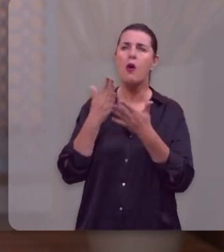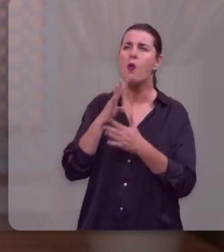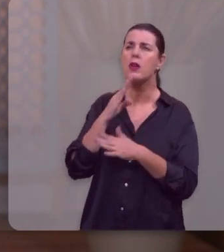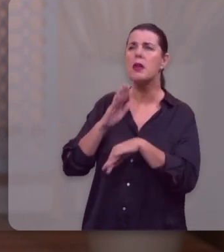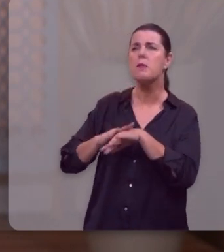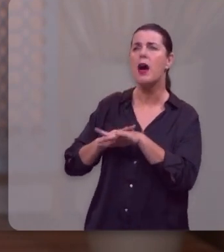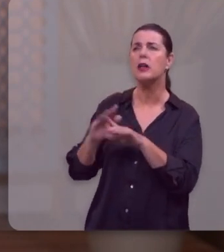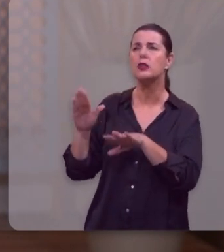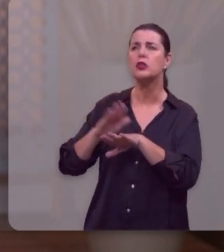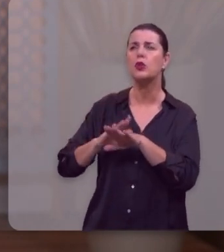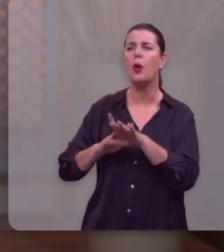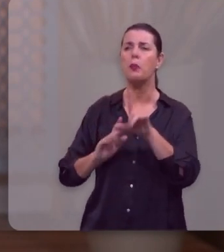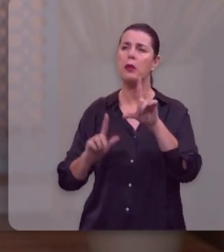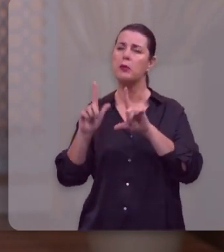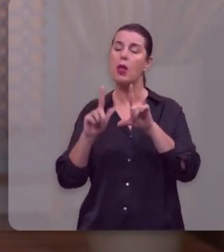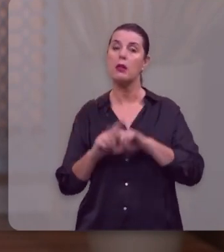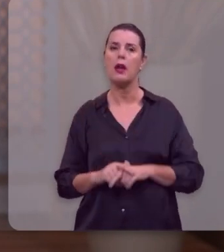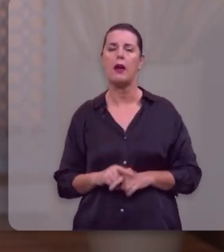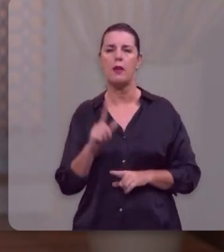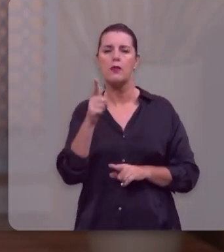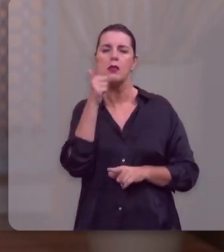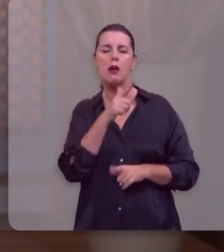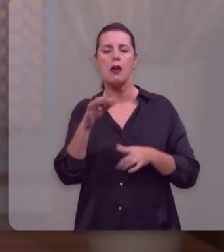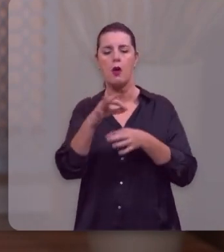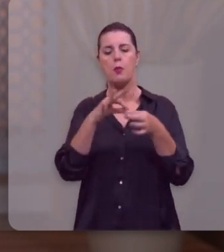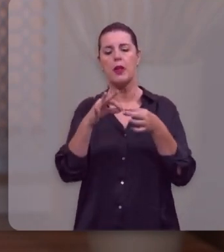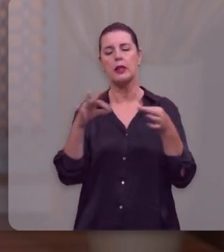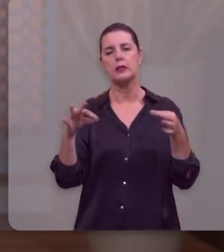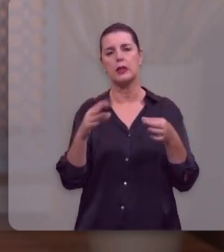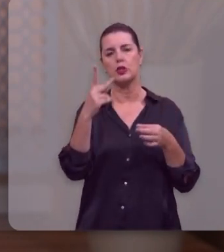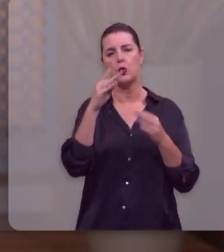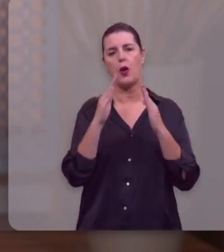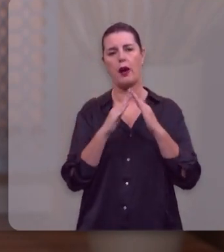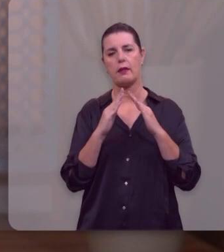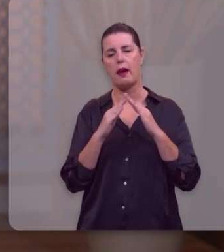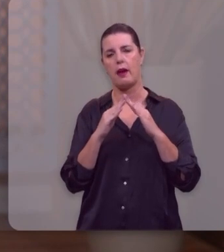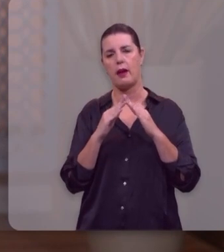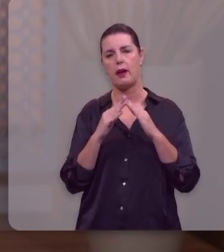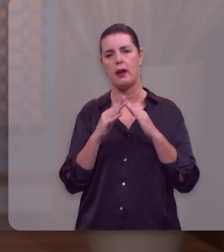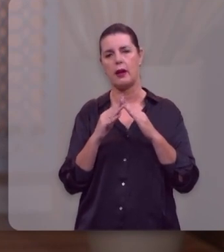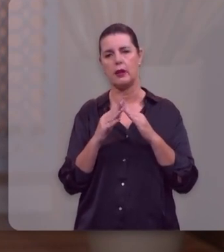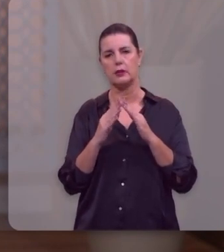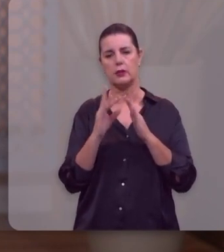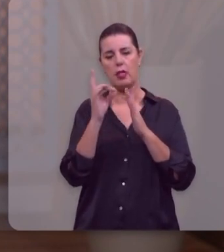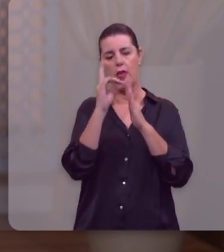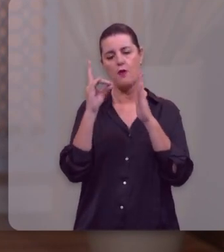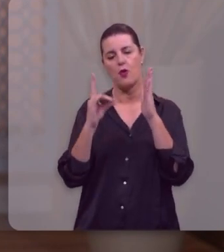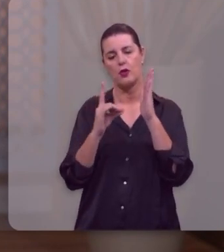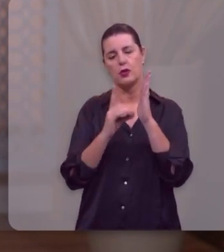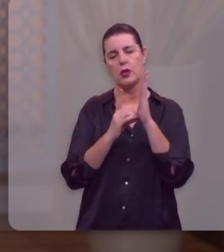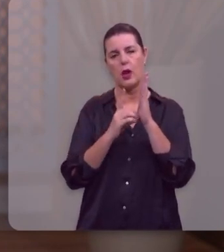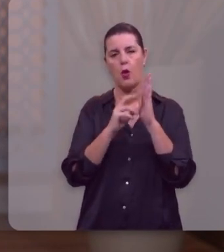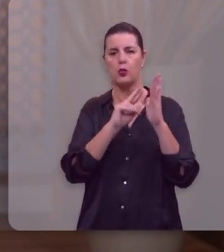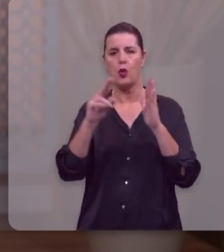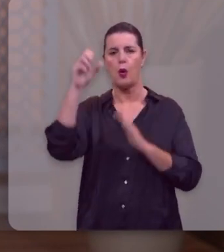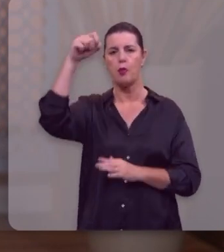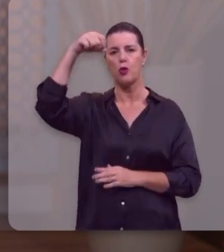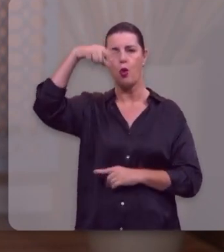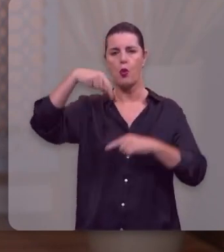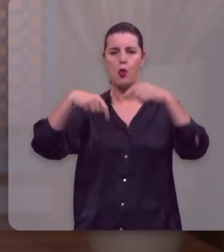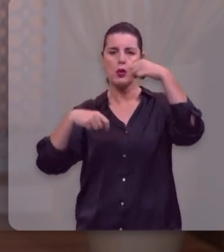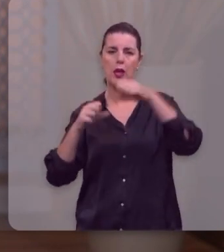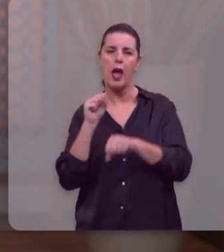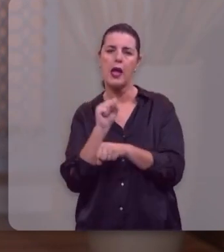o Verdade e Vida e a gente vai te mandar um presente. Você vai receber aí na sua casa esse livreto devocionário, Gotas de